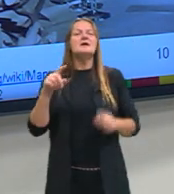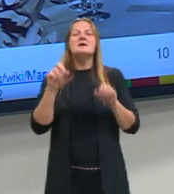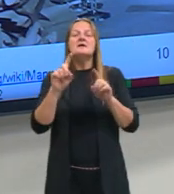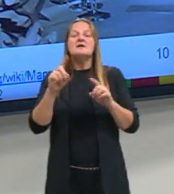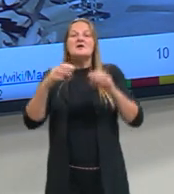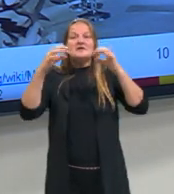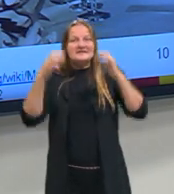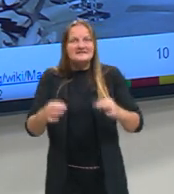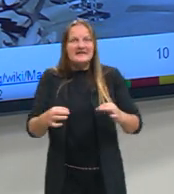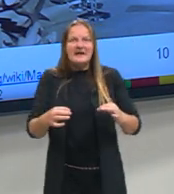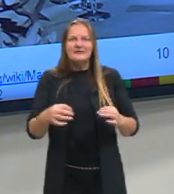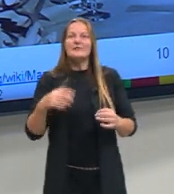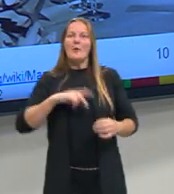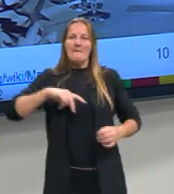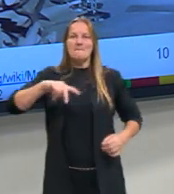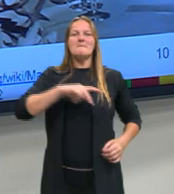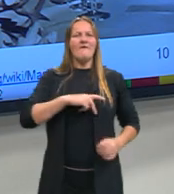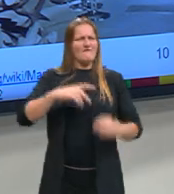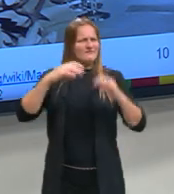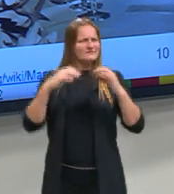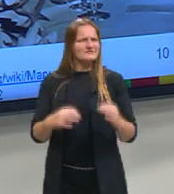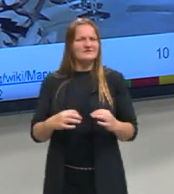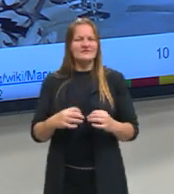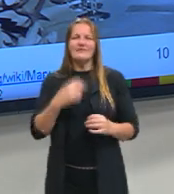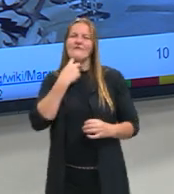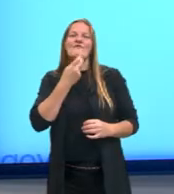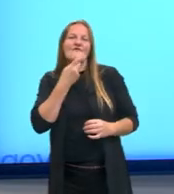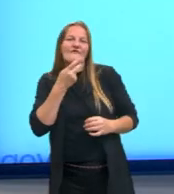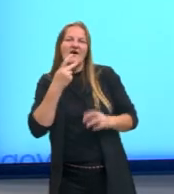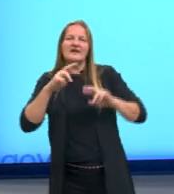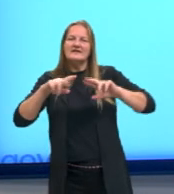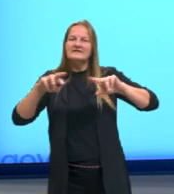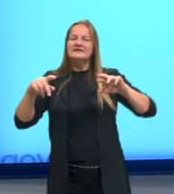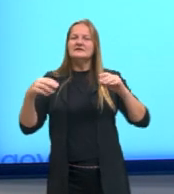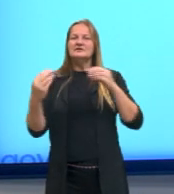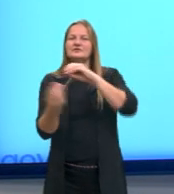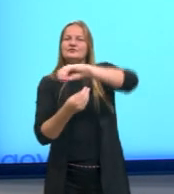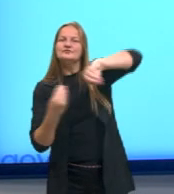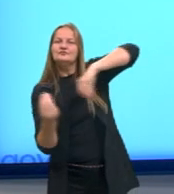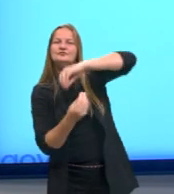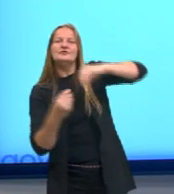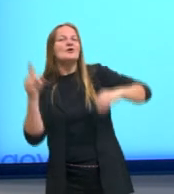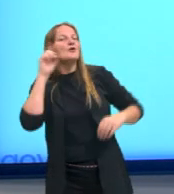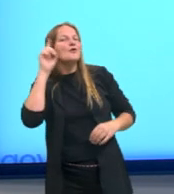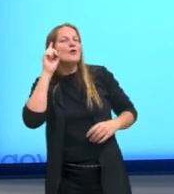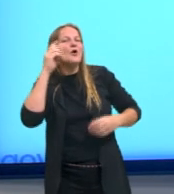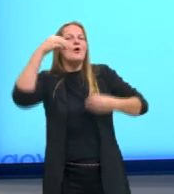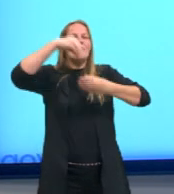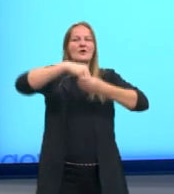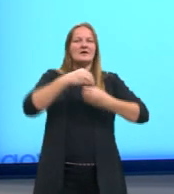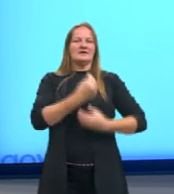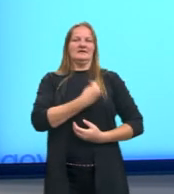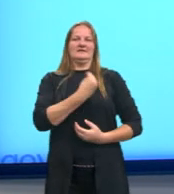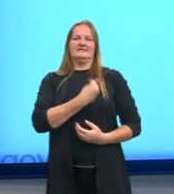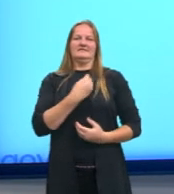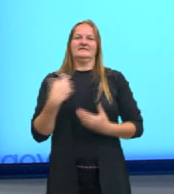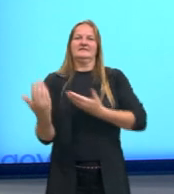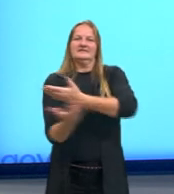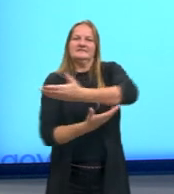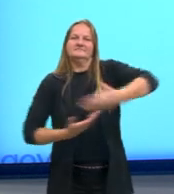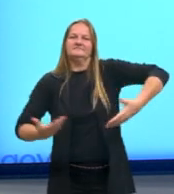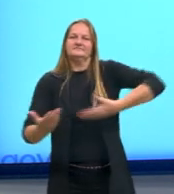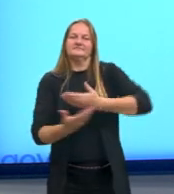errada do povo. Seria exatamente essa fala que está aí no nosso dia a dia, que está na nossa fala, né?